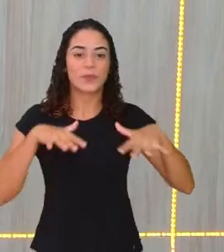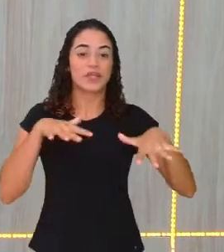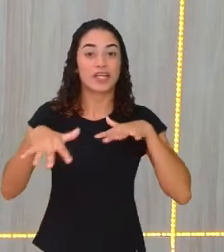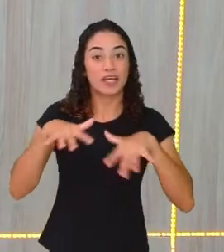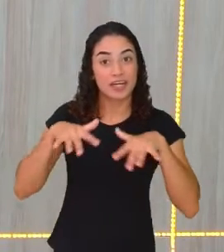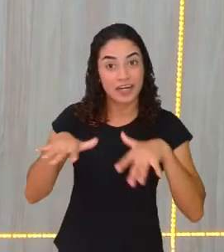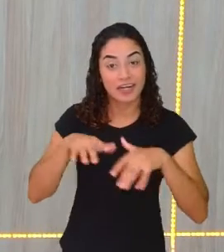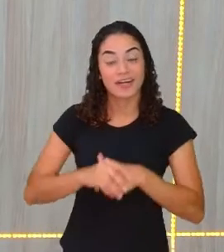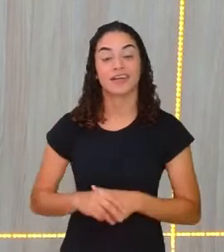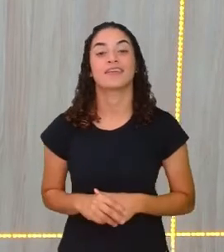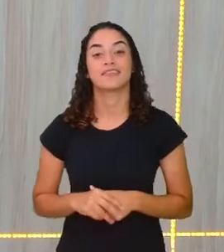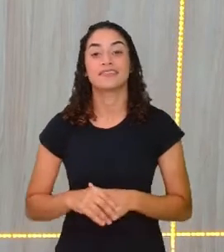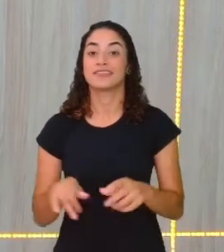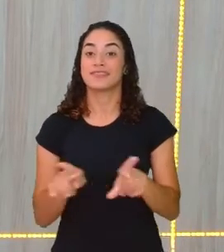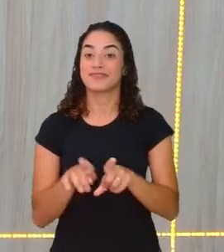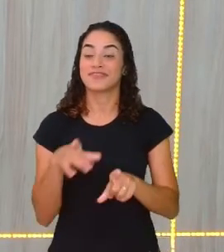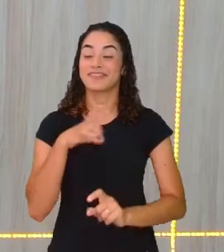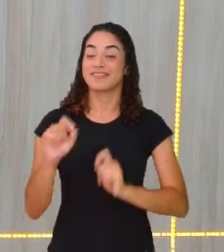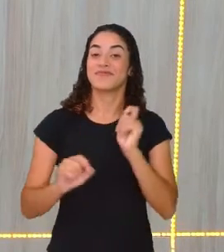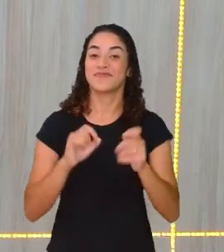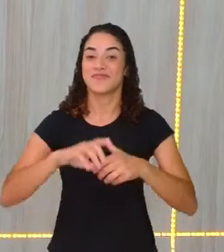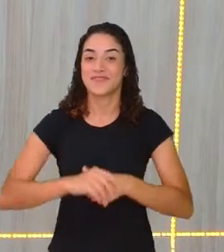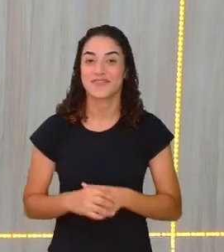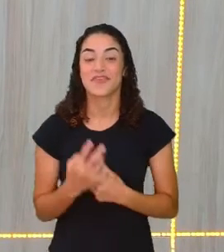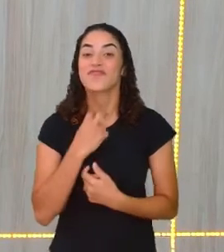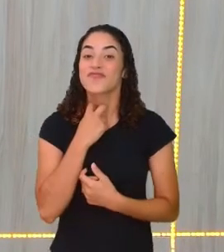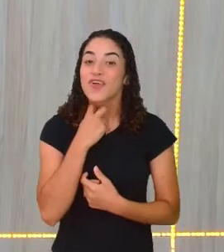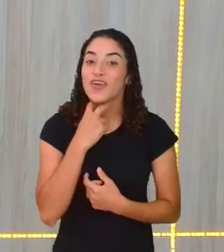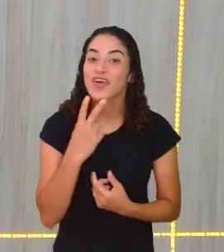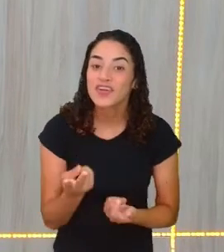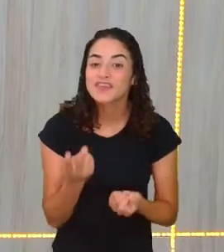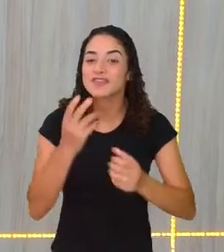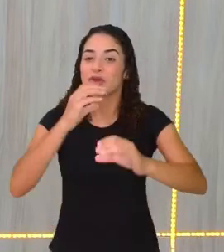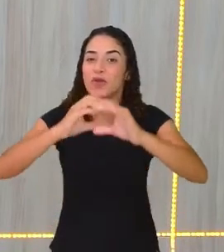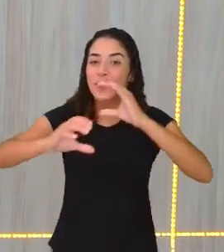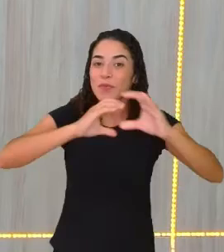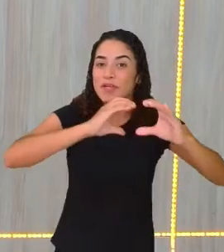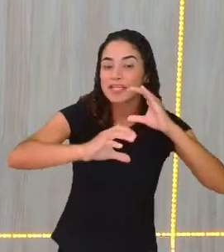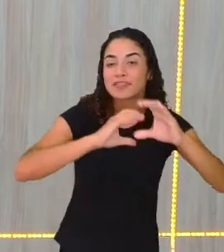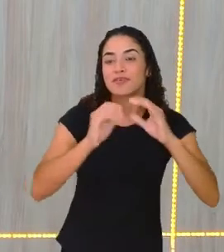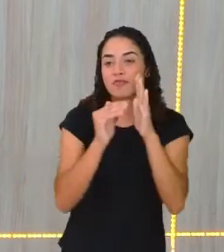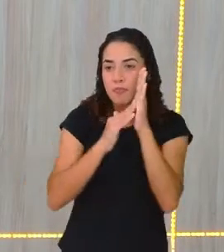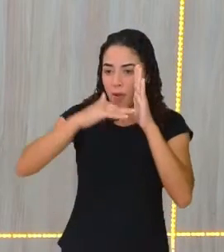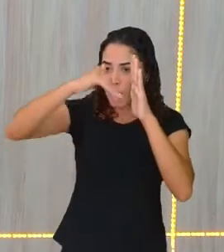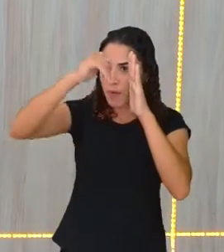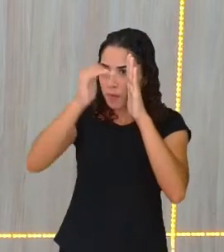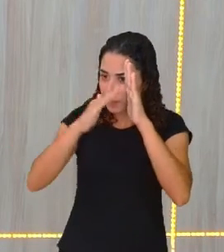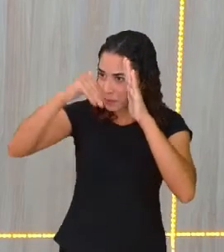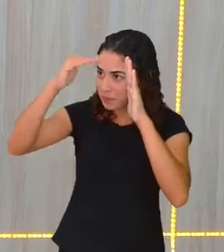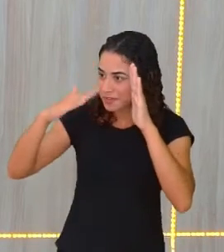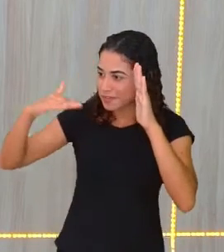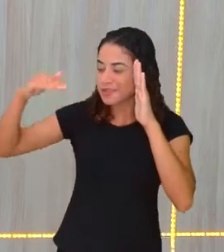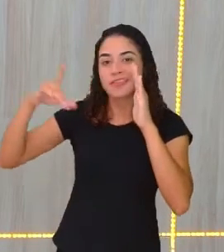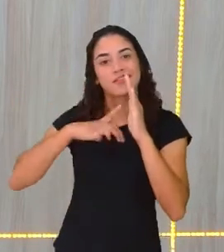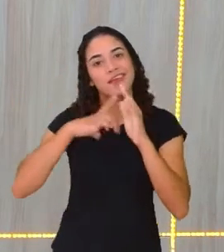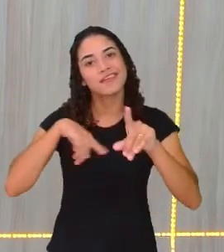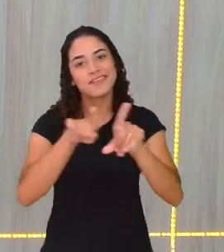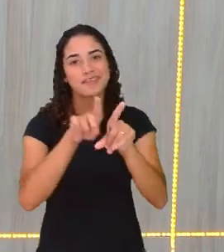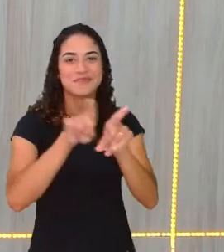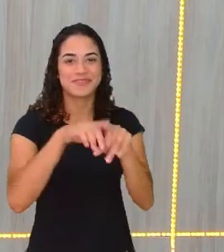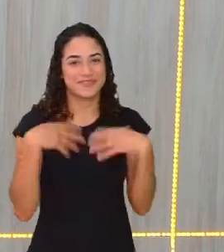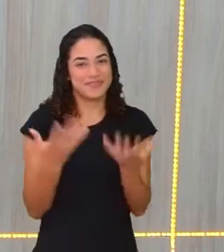Estamos fazendo exercício também na voz, na nossa comunicação, a entonação. Então, na aula de hoje,